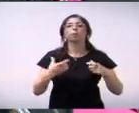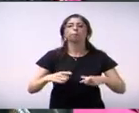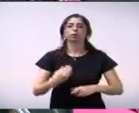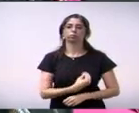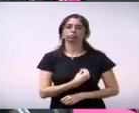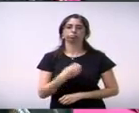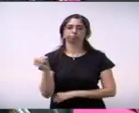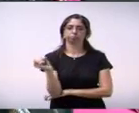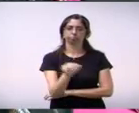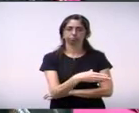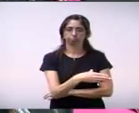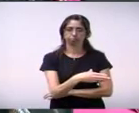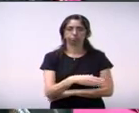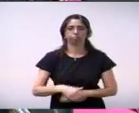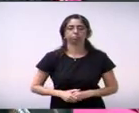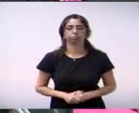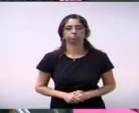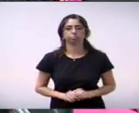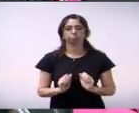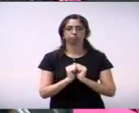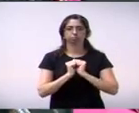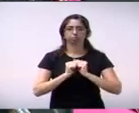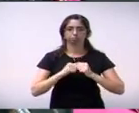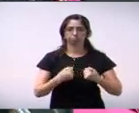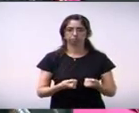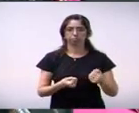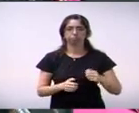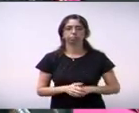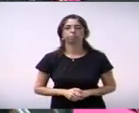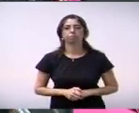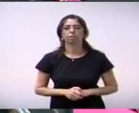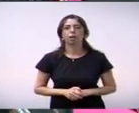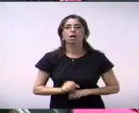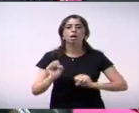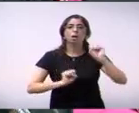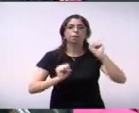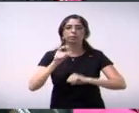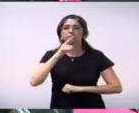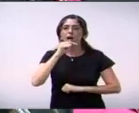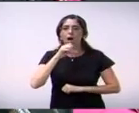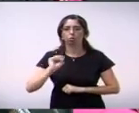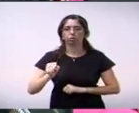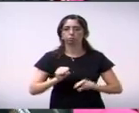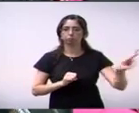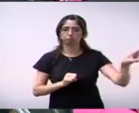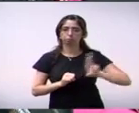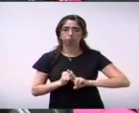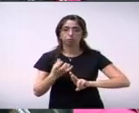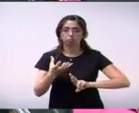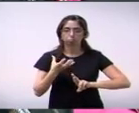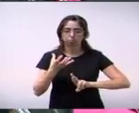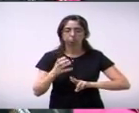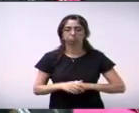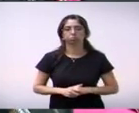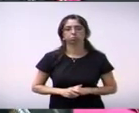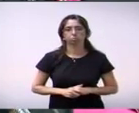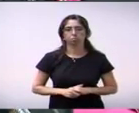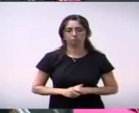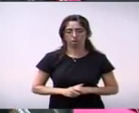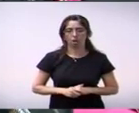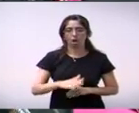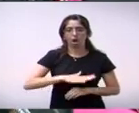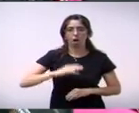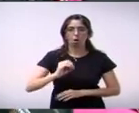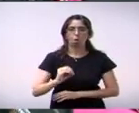156 do vereador Marquinho Feorella requer a sabeste construção de um reservatório de água na região oeste do